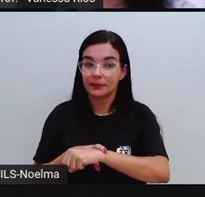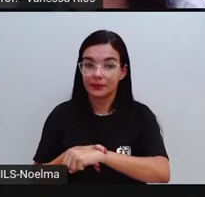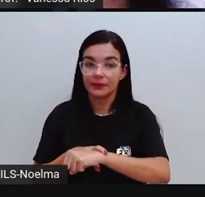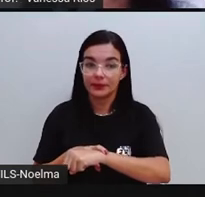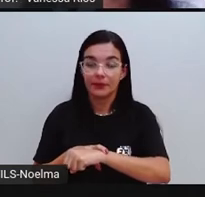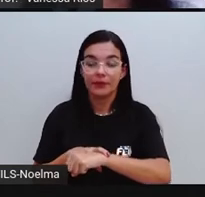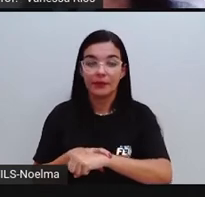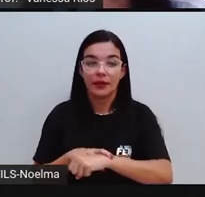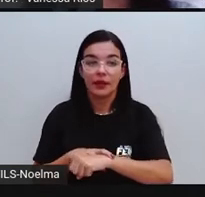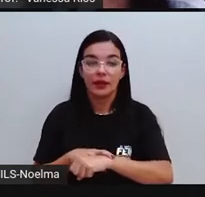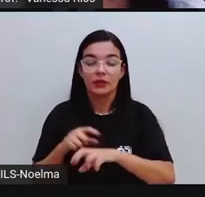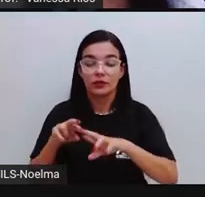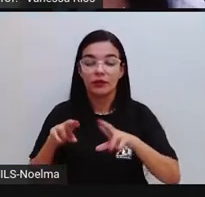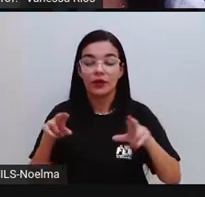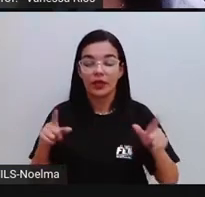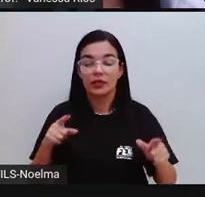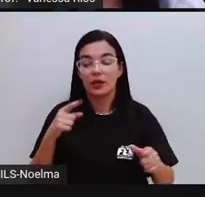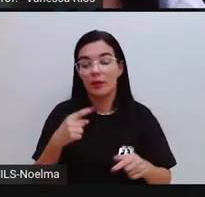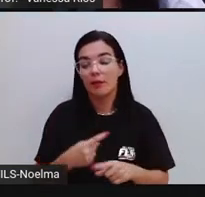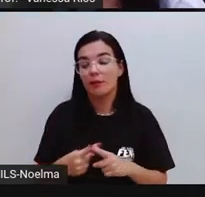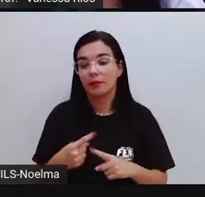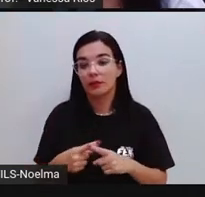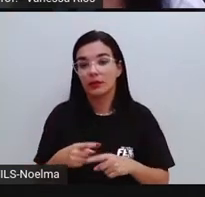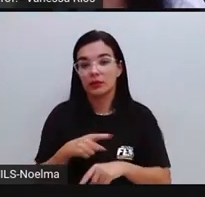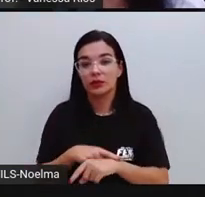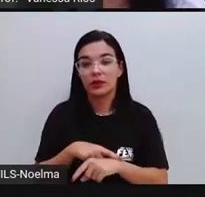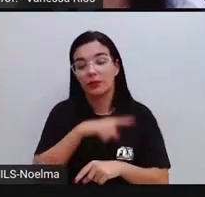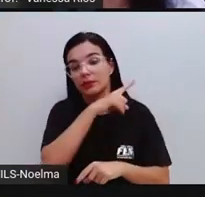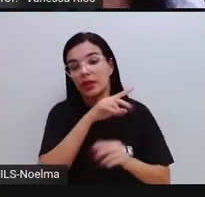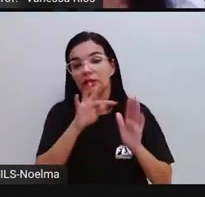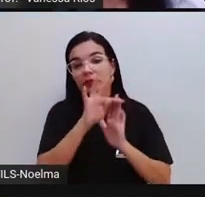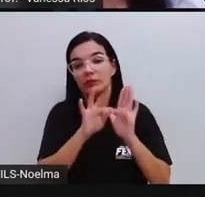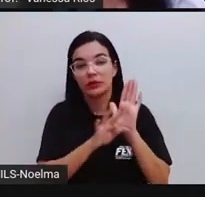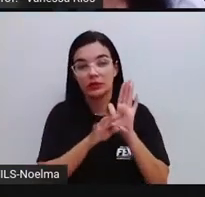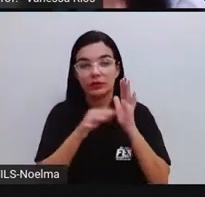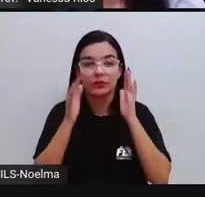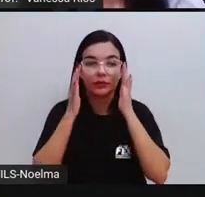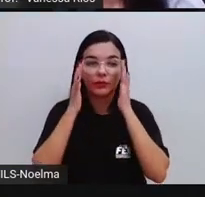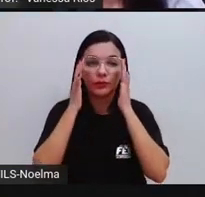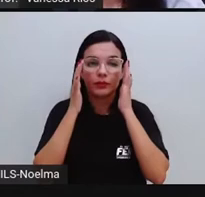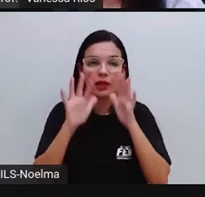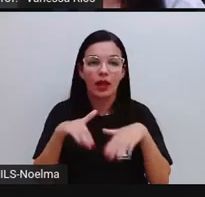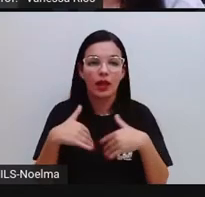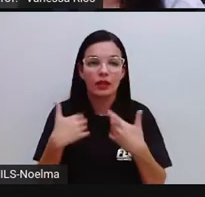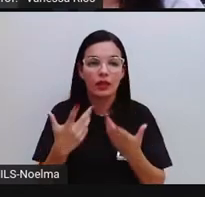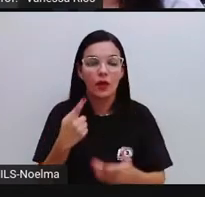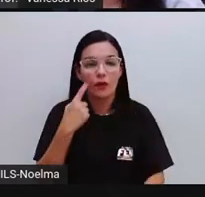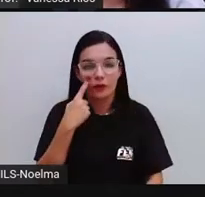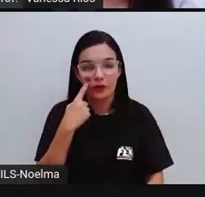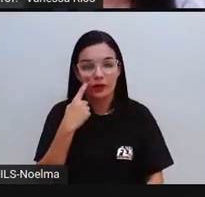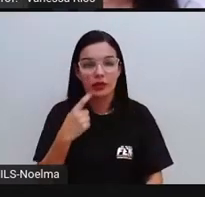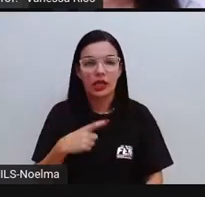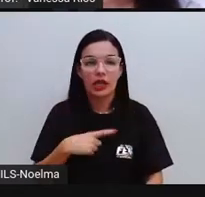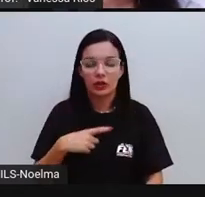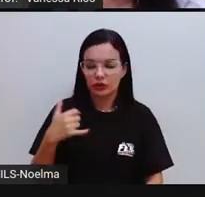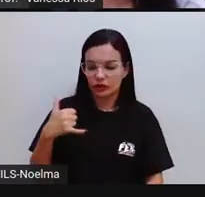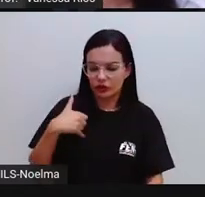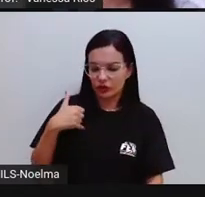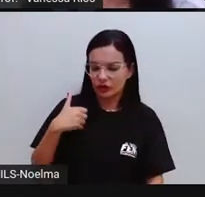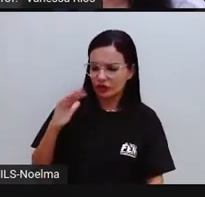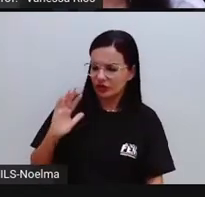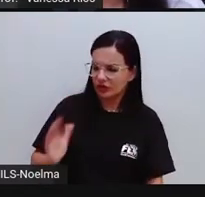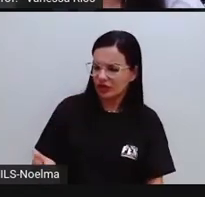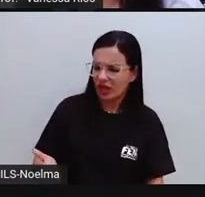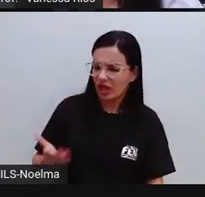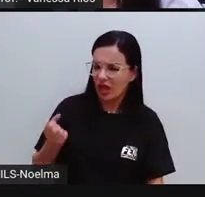em tempos diferentes do tempo que ele apareceu lá no texto. Então, em vez de dizer ali, quando eu tinha uns oito anos,